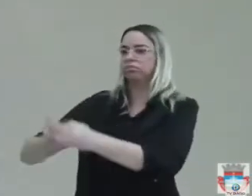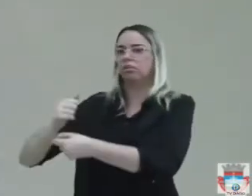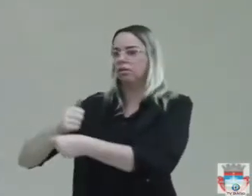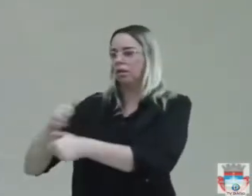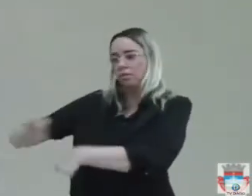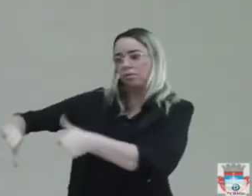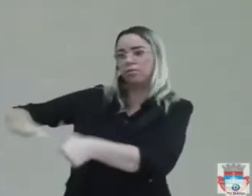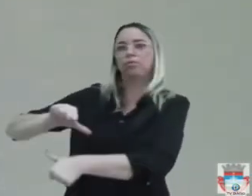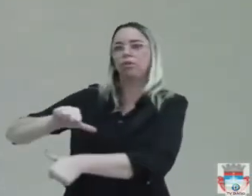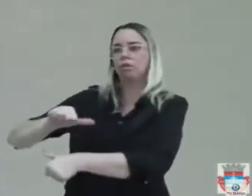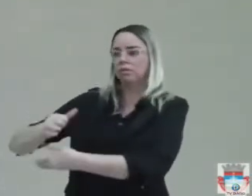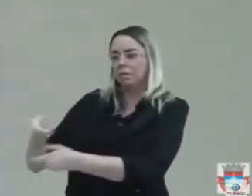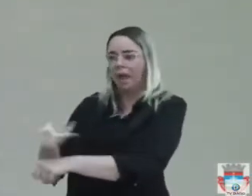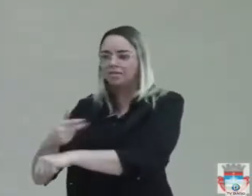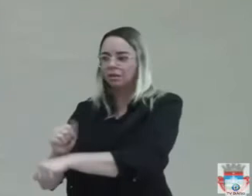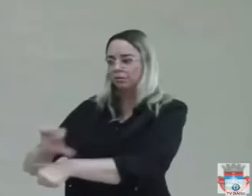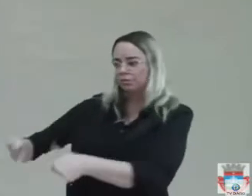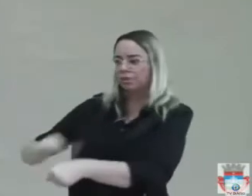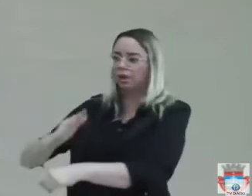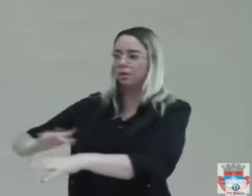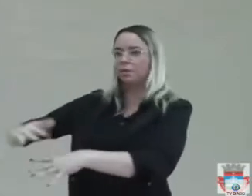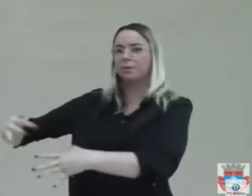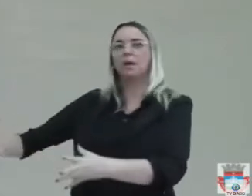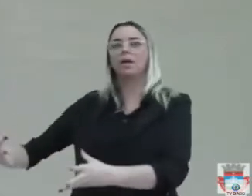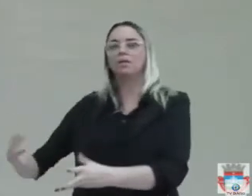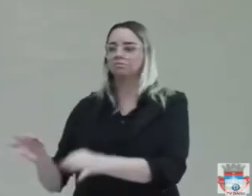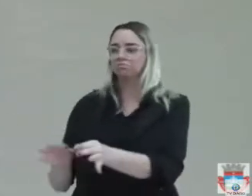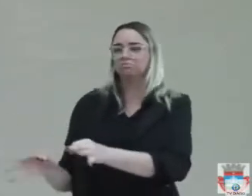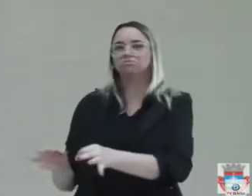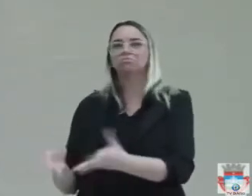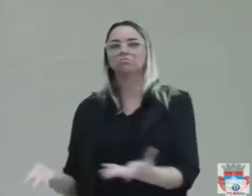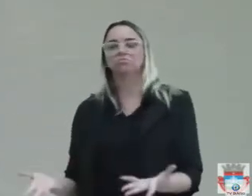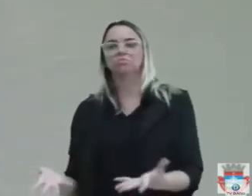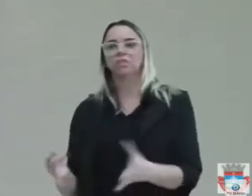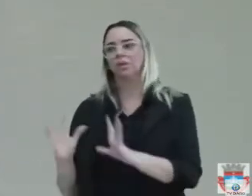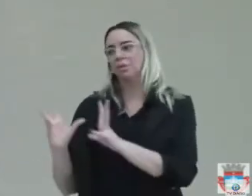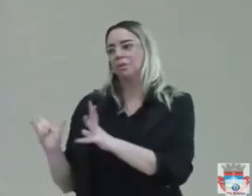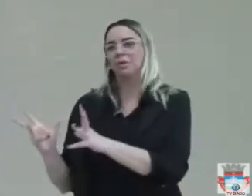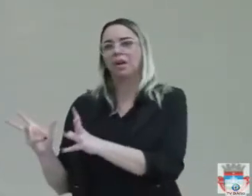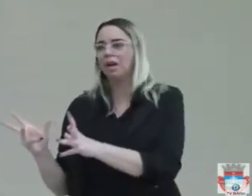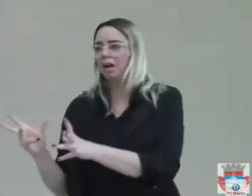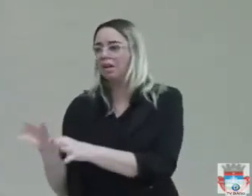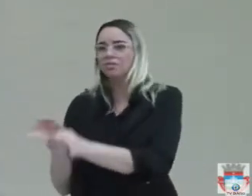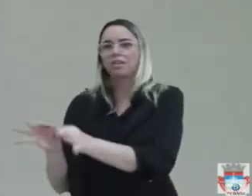E até agora faz um ano e tanto que a gente cobra e não foi feita a recuperação nenhuma.